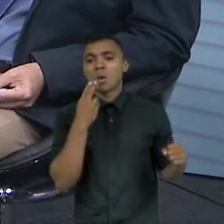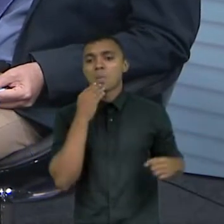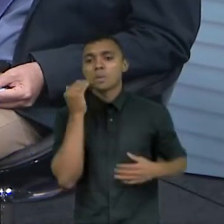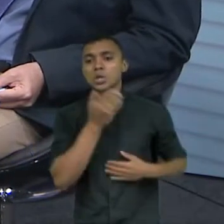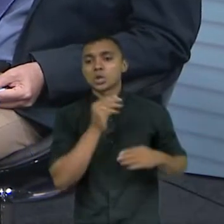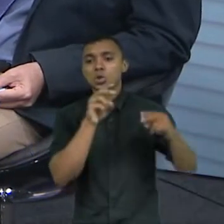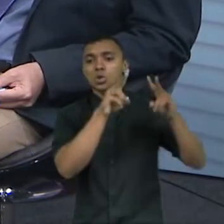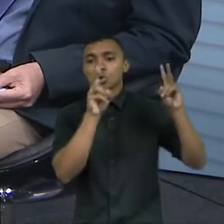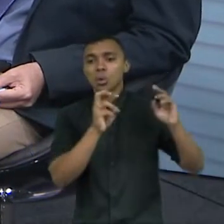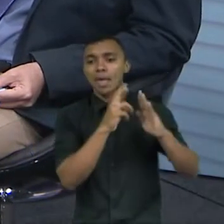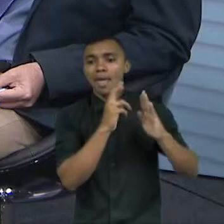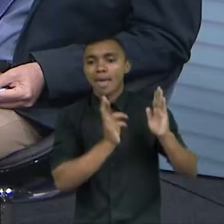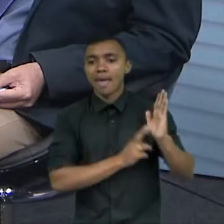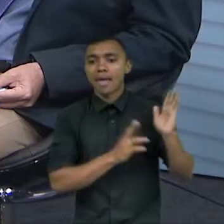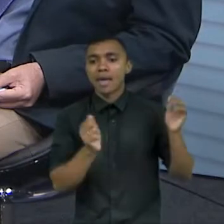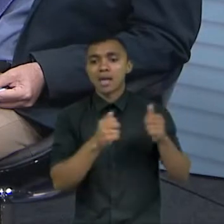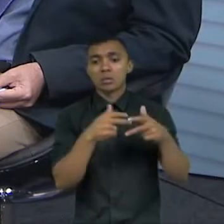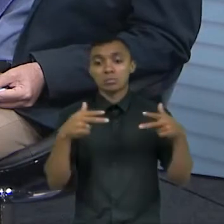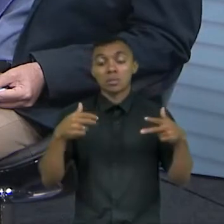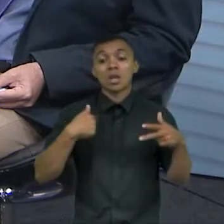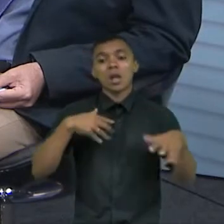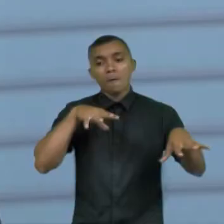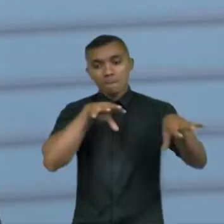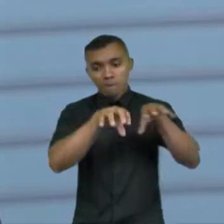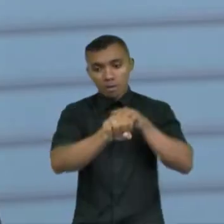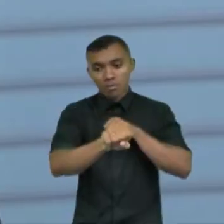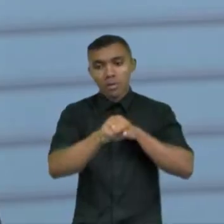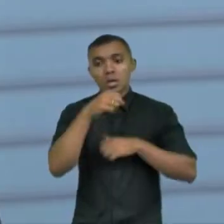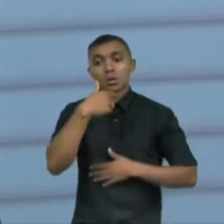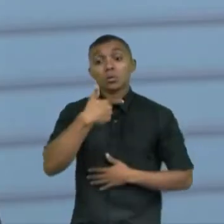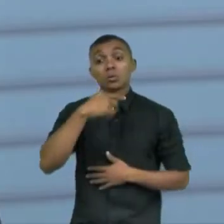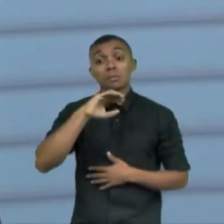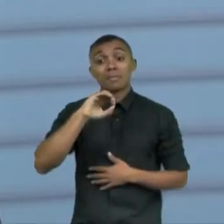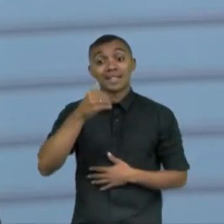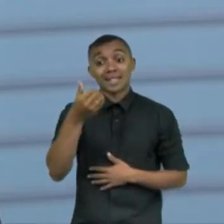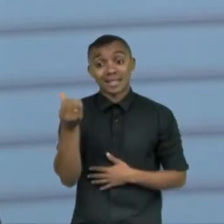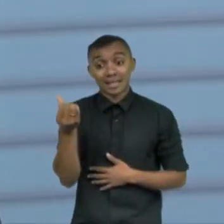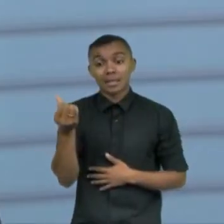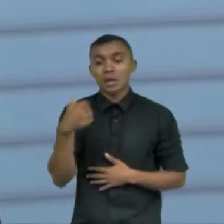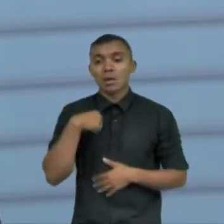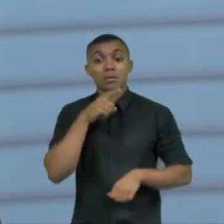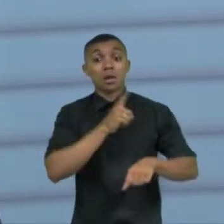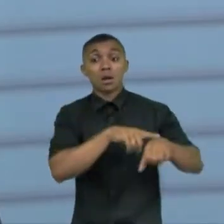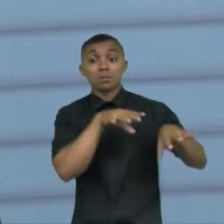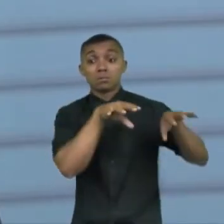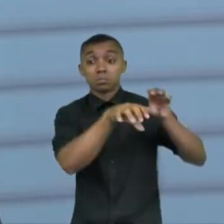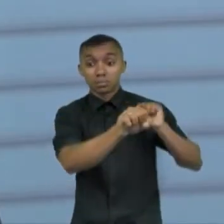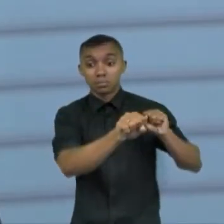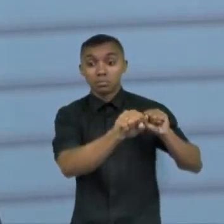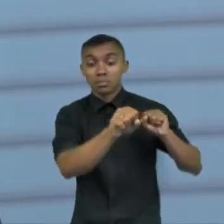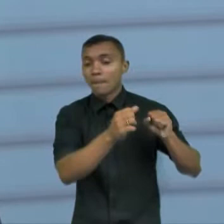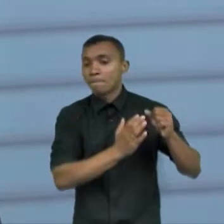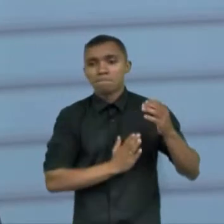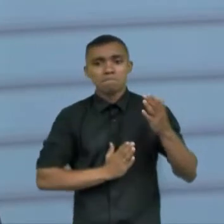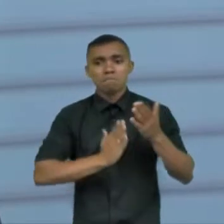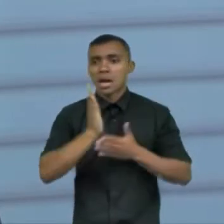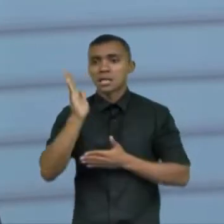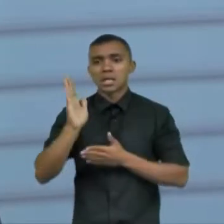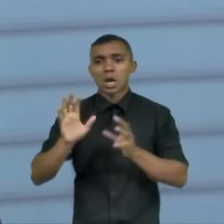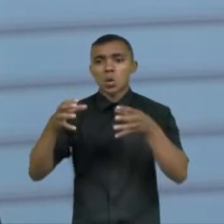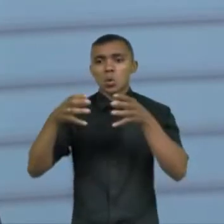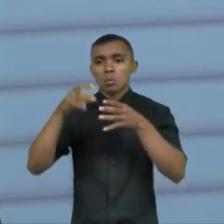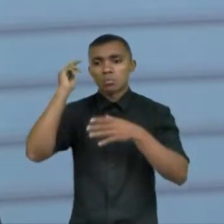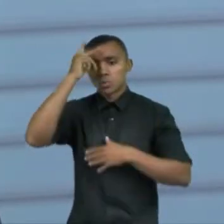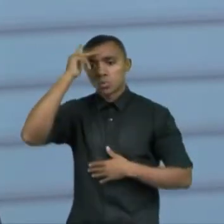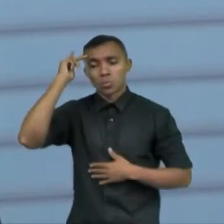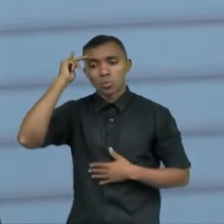de normas legais etc eu me formei em 2016 e assim que eu me formei eu entrei logo na comissão da pessoa